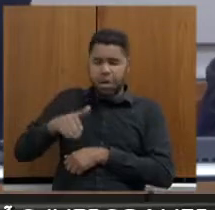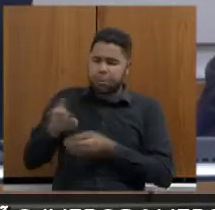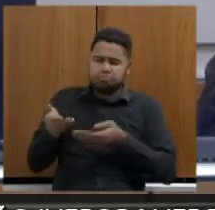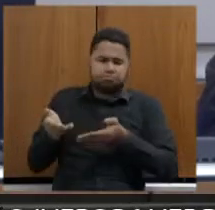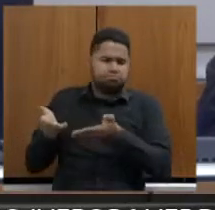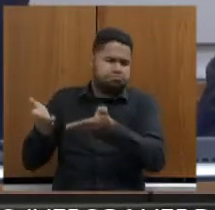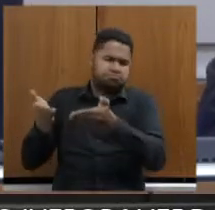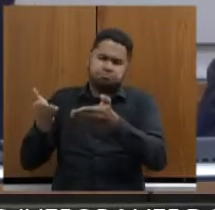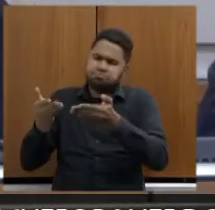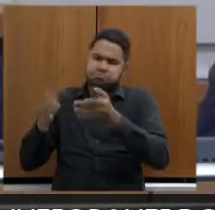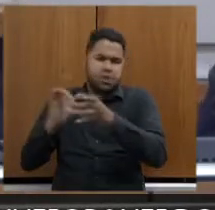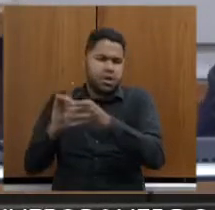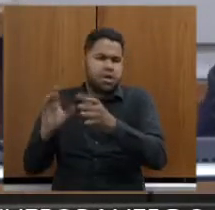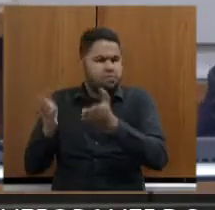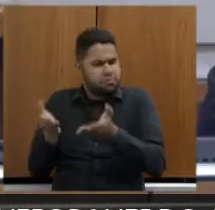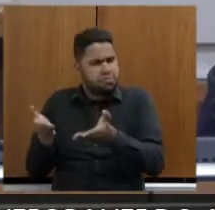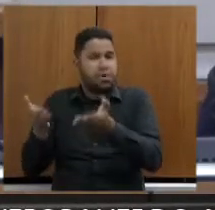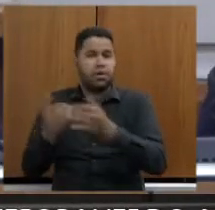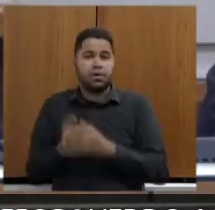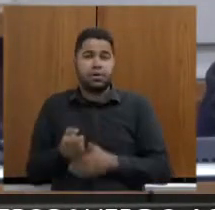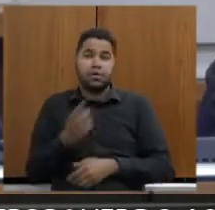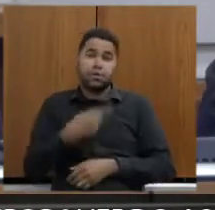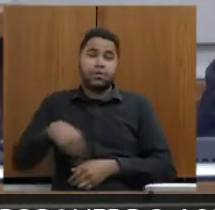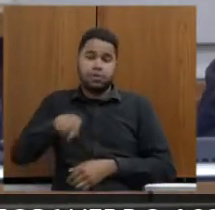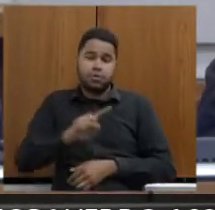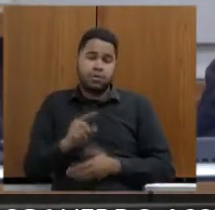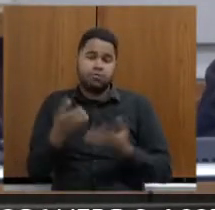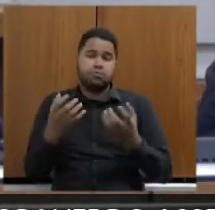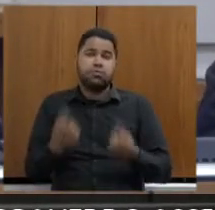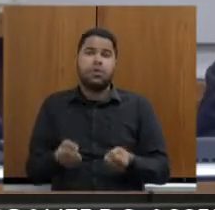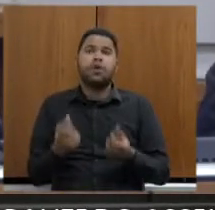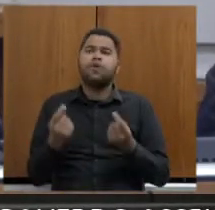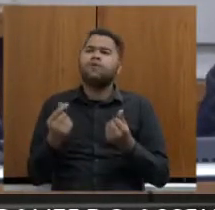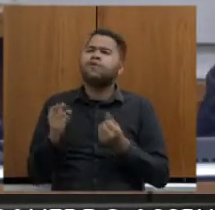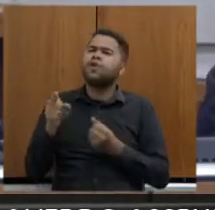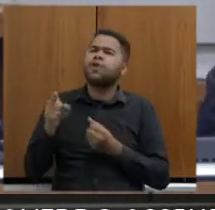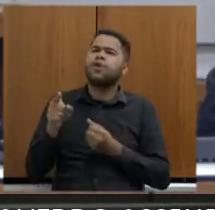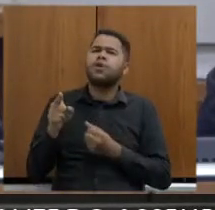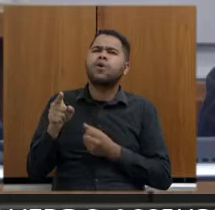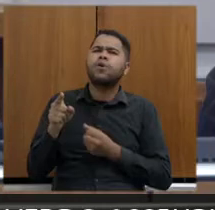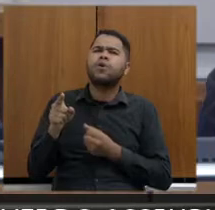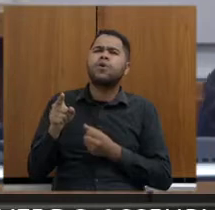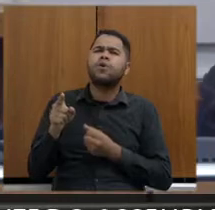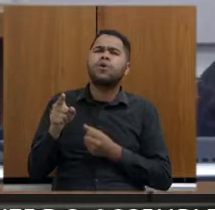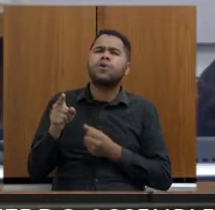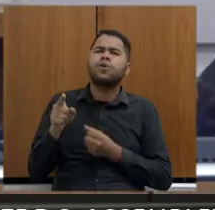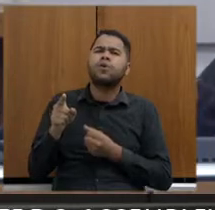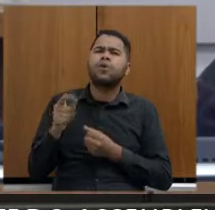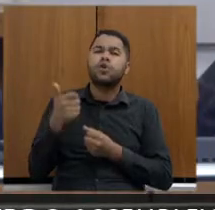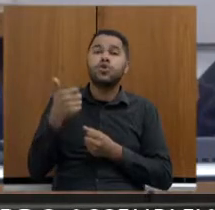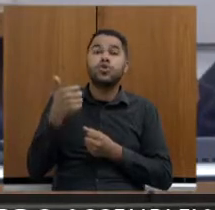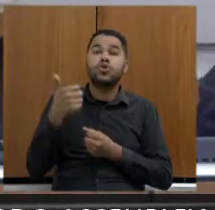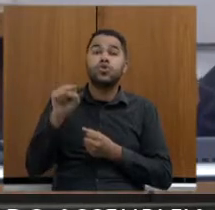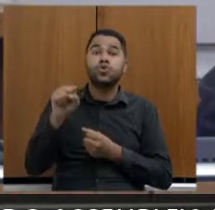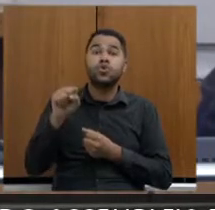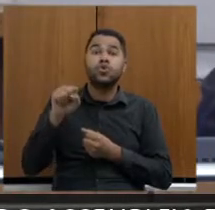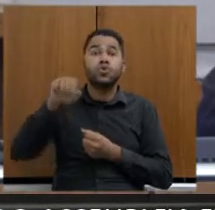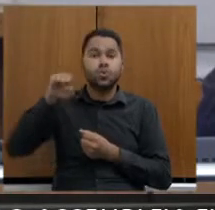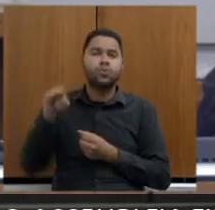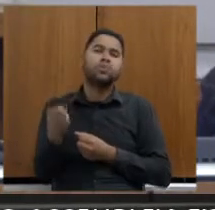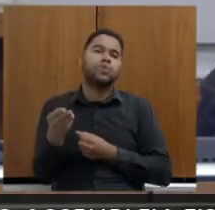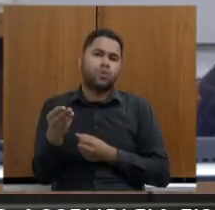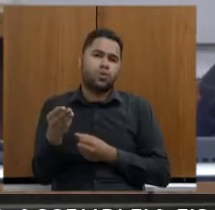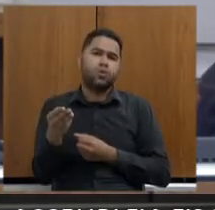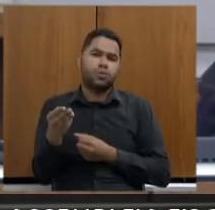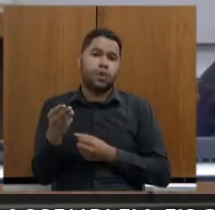vão fazer. Então, foi isso que fizemos. Quanto que é o valor lá, Breno? 14? 18 milhões. Então, já está,